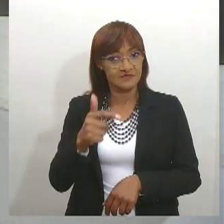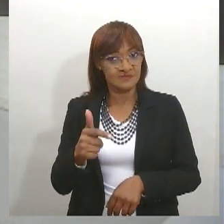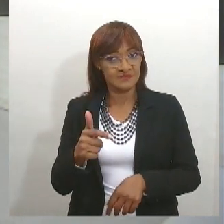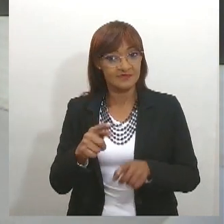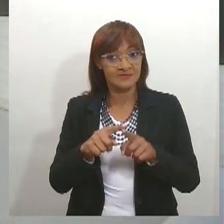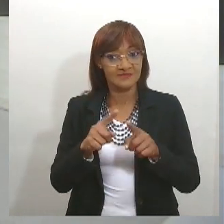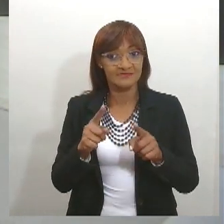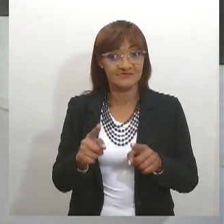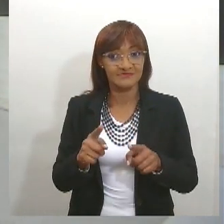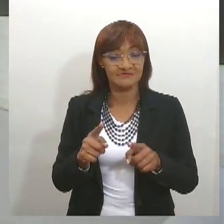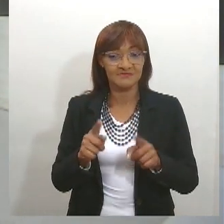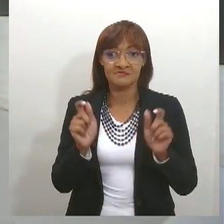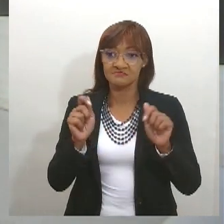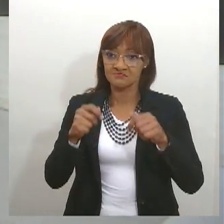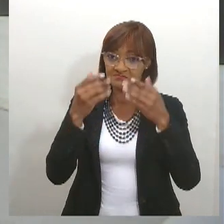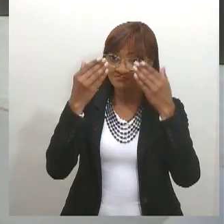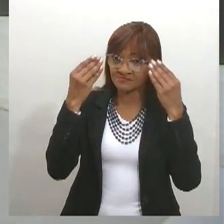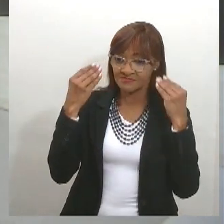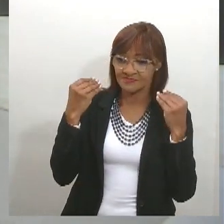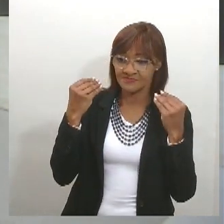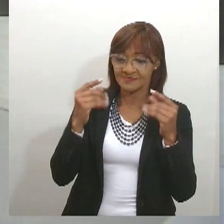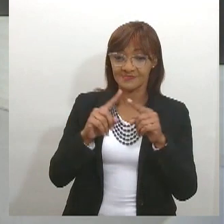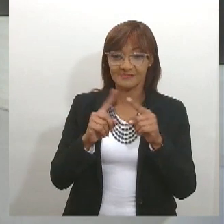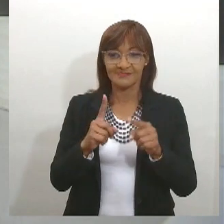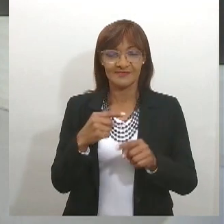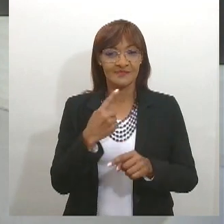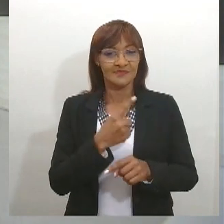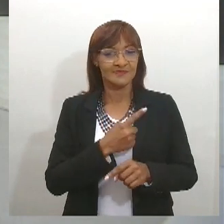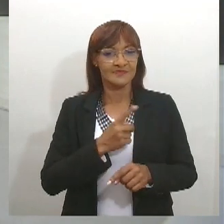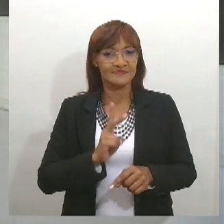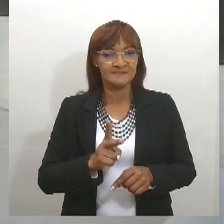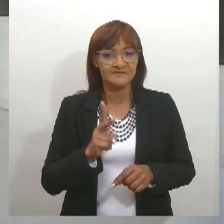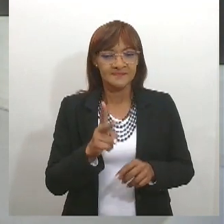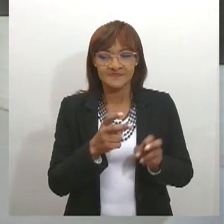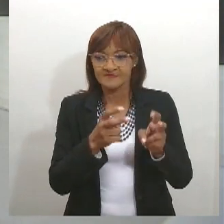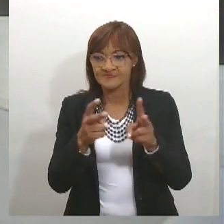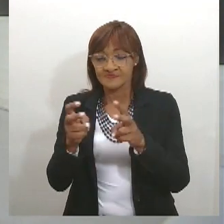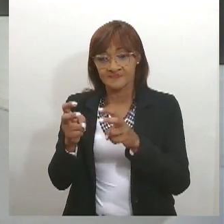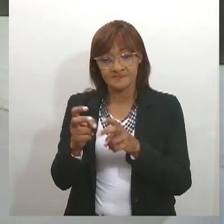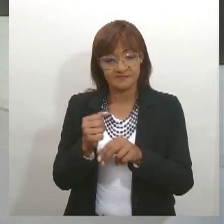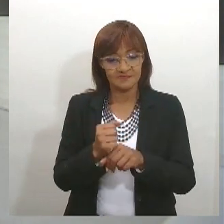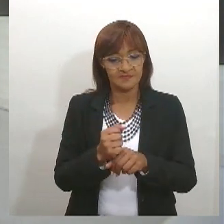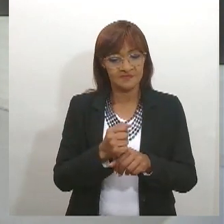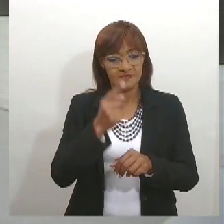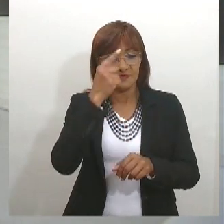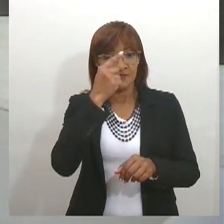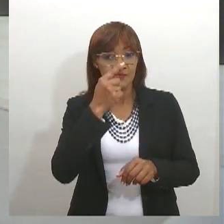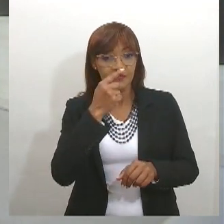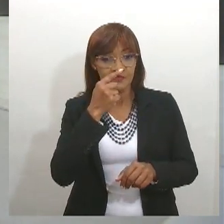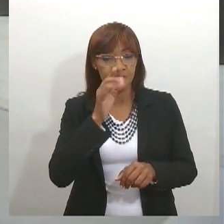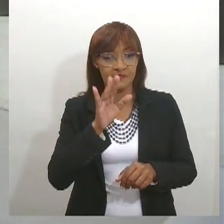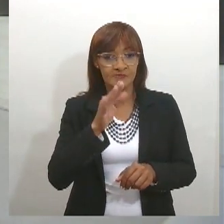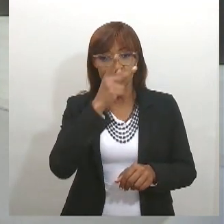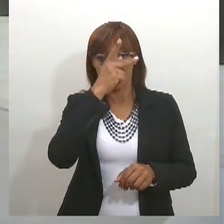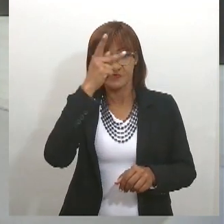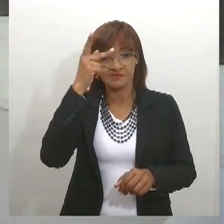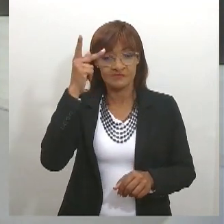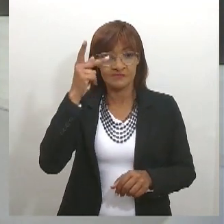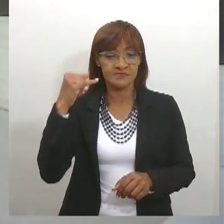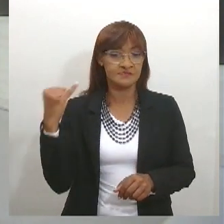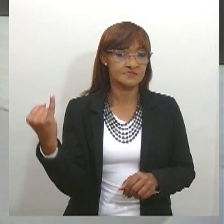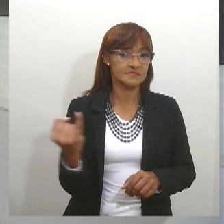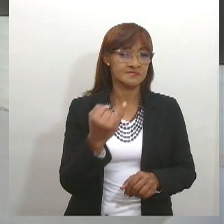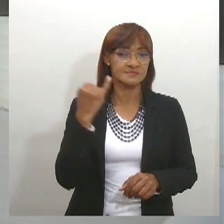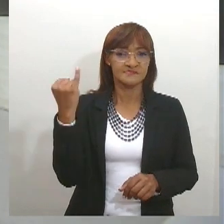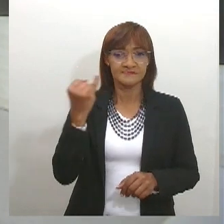a gente vê muito isso sobre personalidades extremamente importantes. E Laudelino Freire é uma dessas figuras.